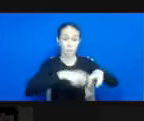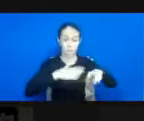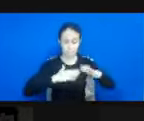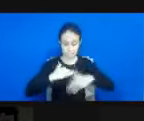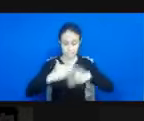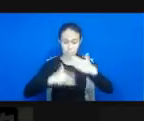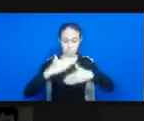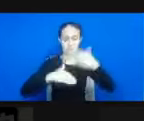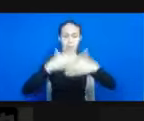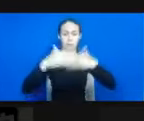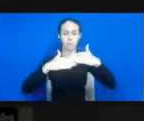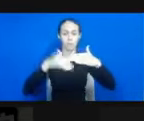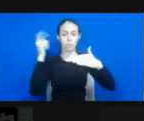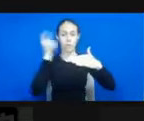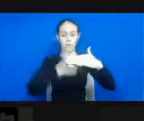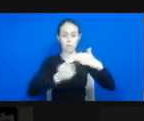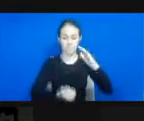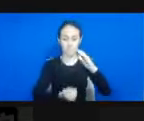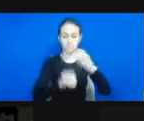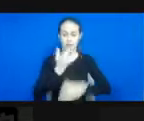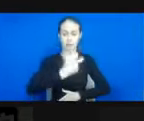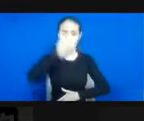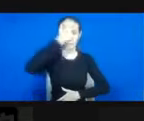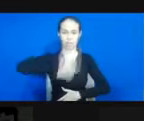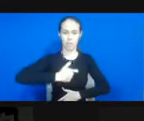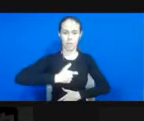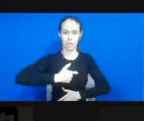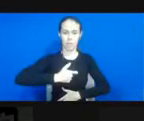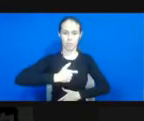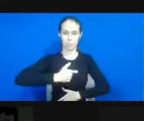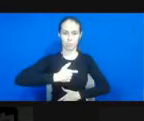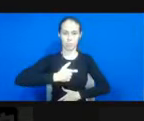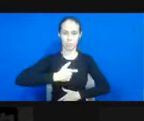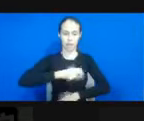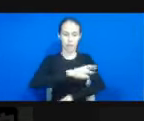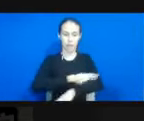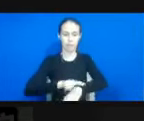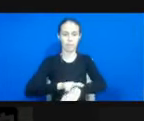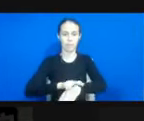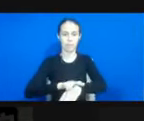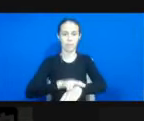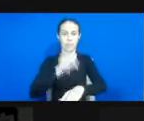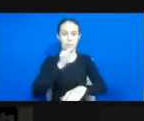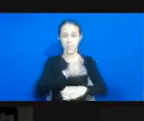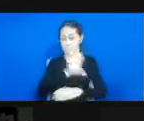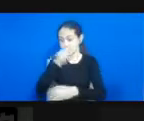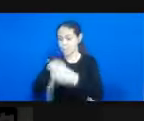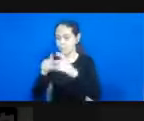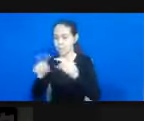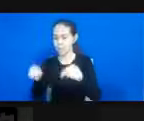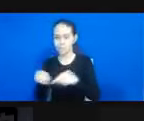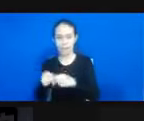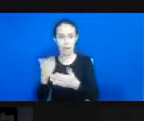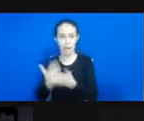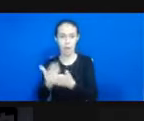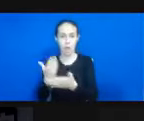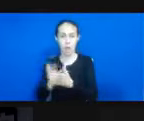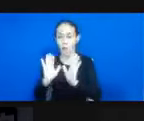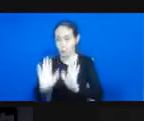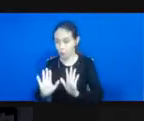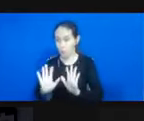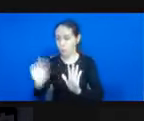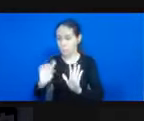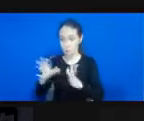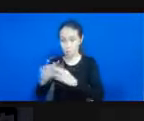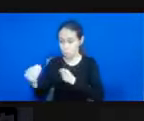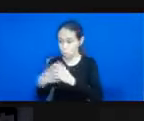liberdade e a minha identidade racial. Então, isso é fundamental. trazer isso para a escola e dizer, olha só, as pessoas não só não sumiram, como elas continuaram